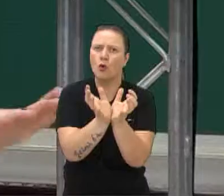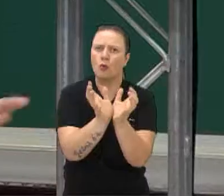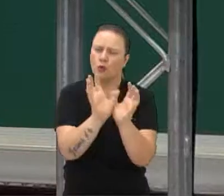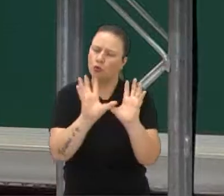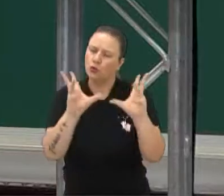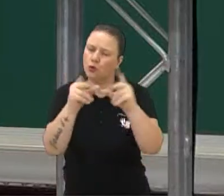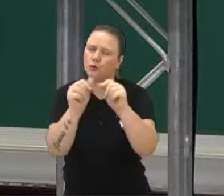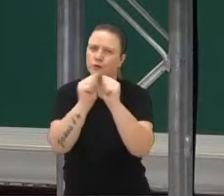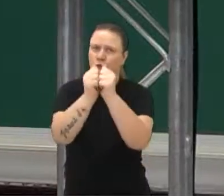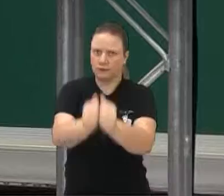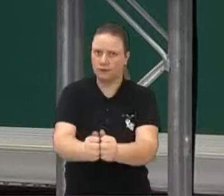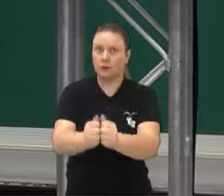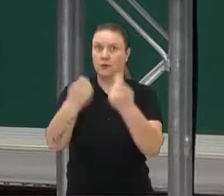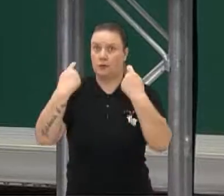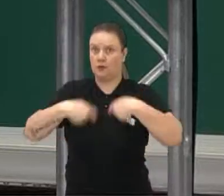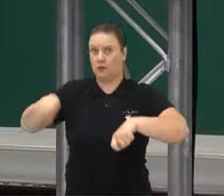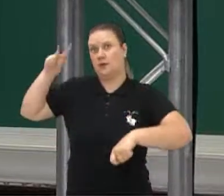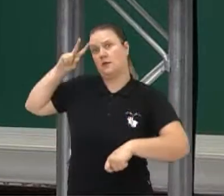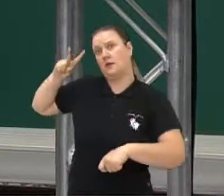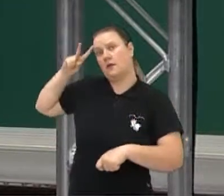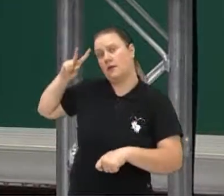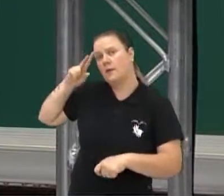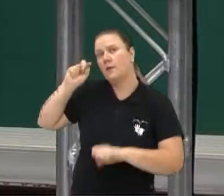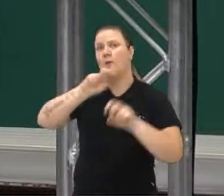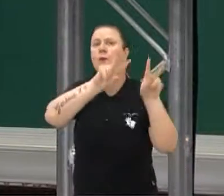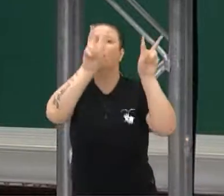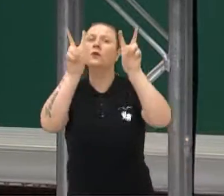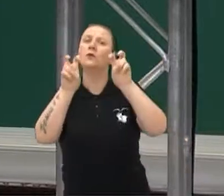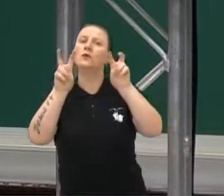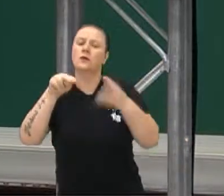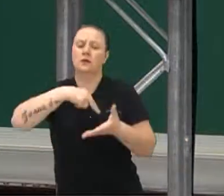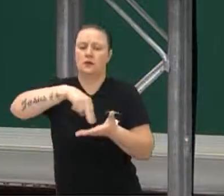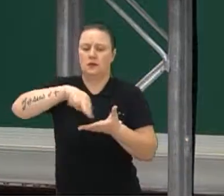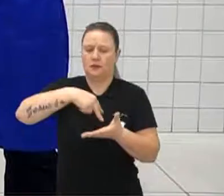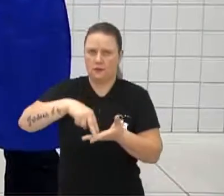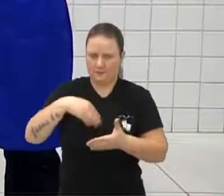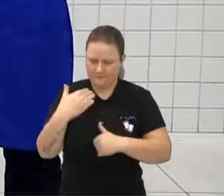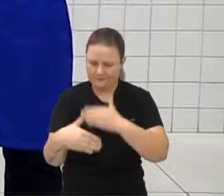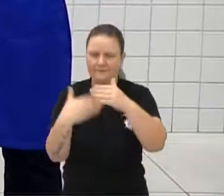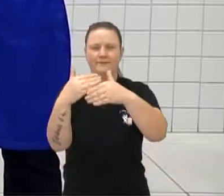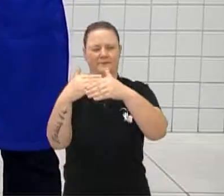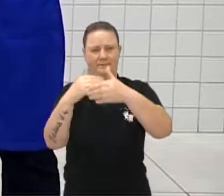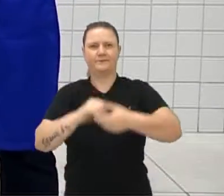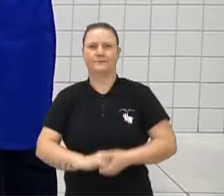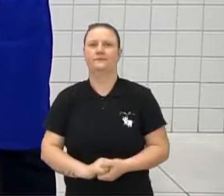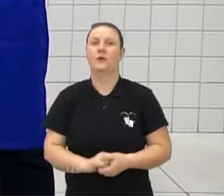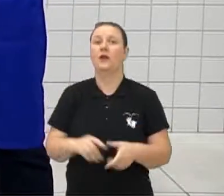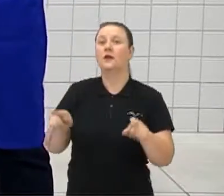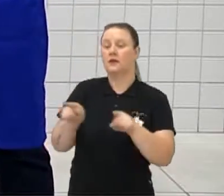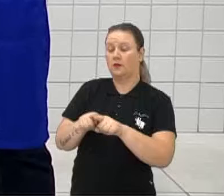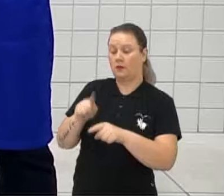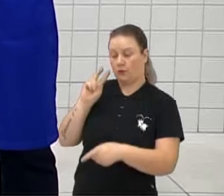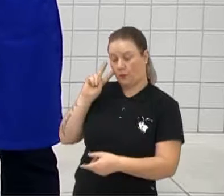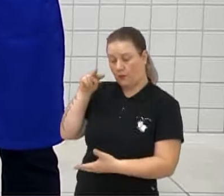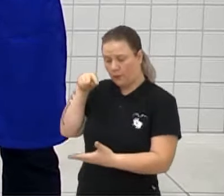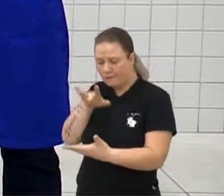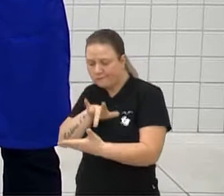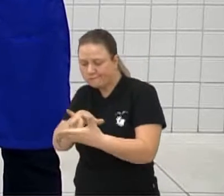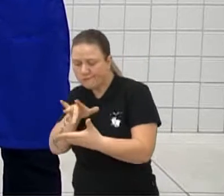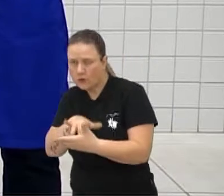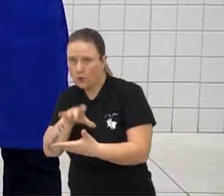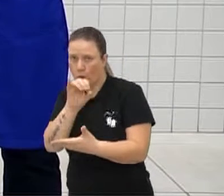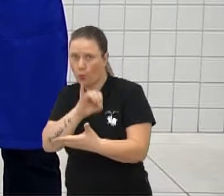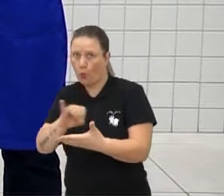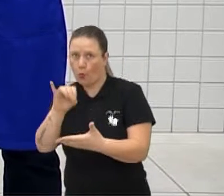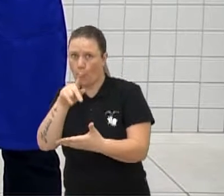né? Nós precisamos relembrar aquilo que a gente já sabe de dança para podermos avançar. E a gente está aqui, ó, com o oi da